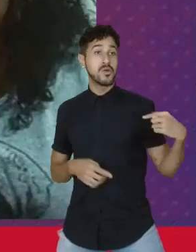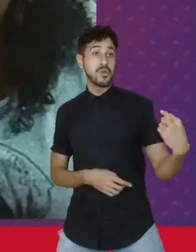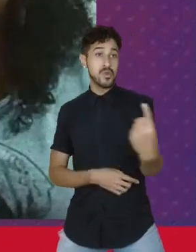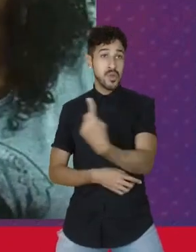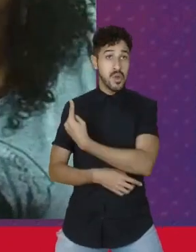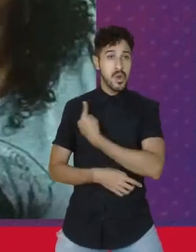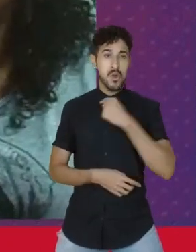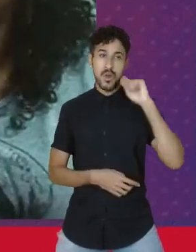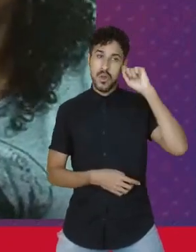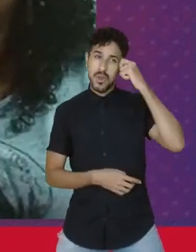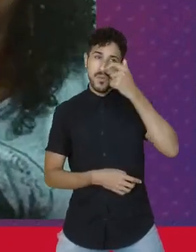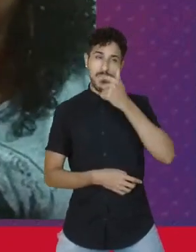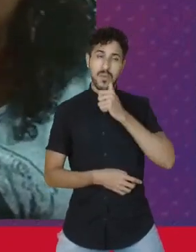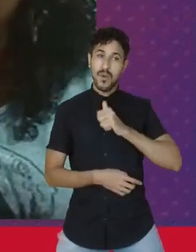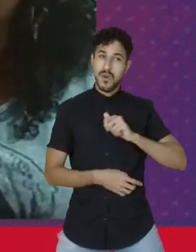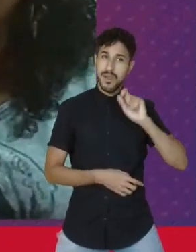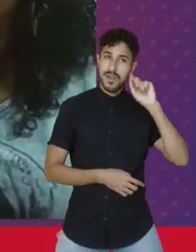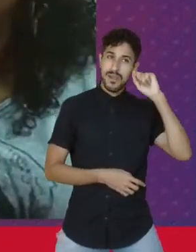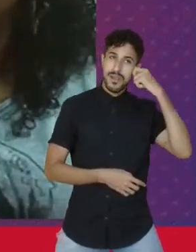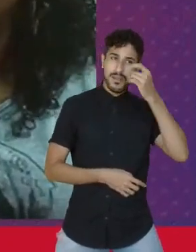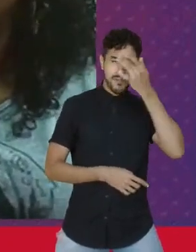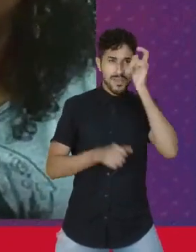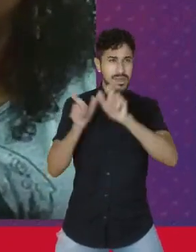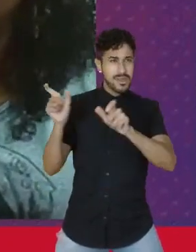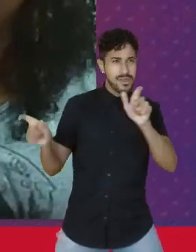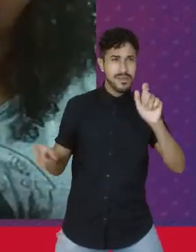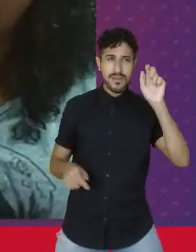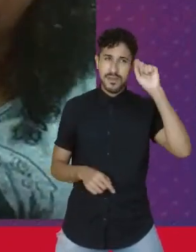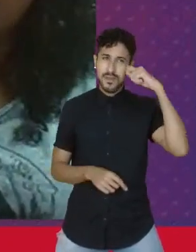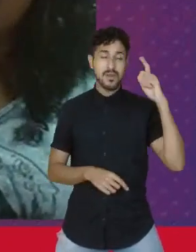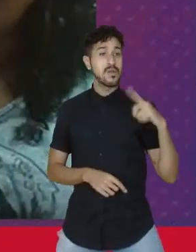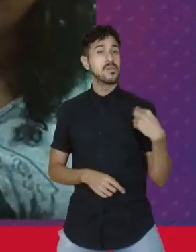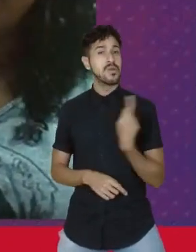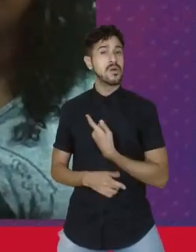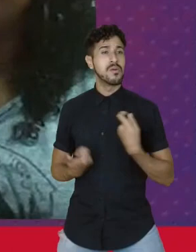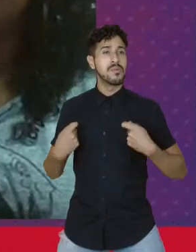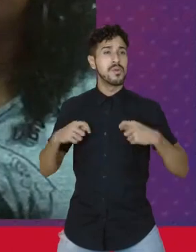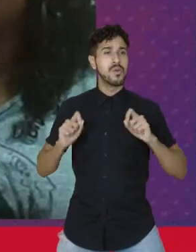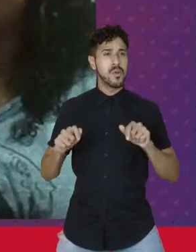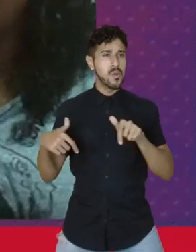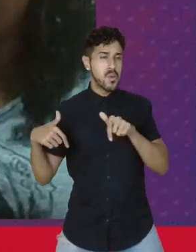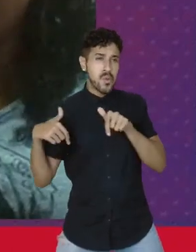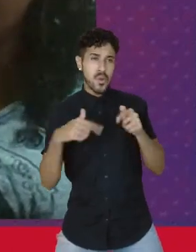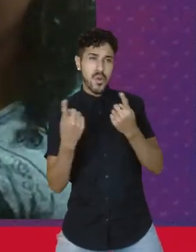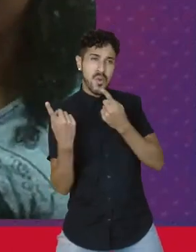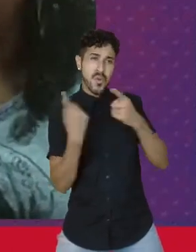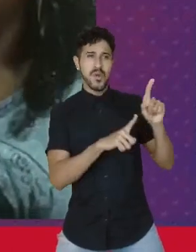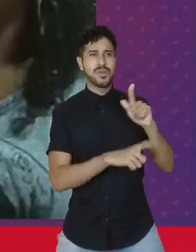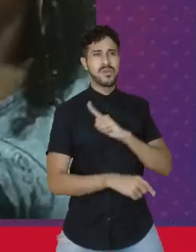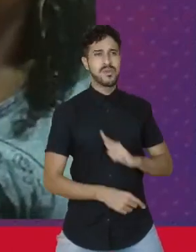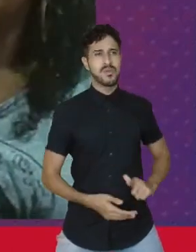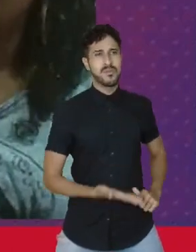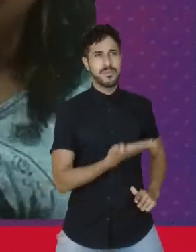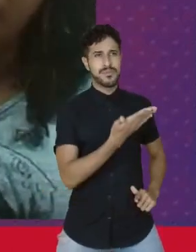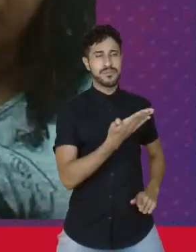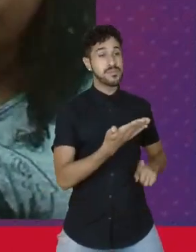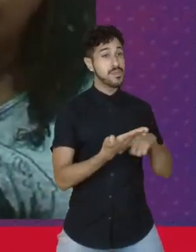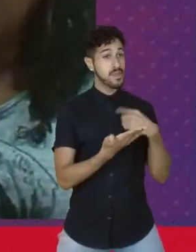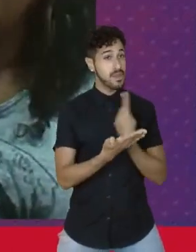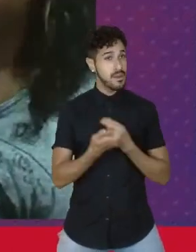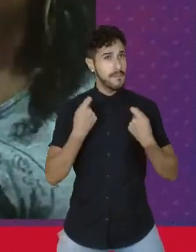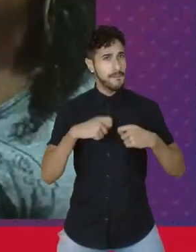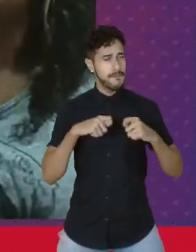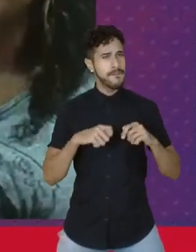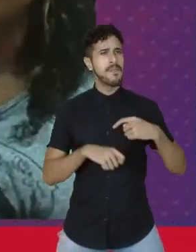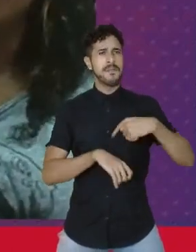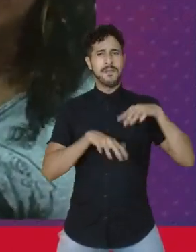negros, mulheres negras, pessoas negras, nós precisamos combater esse governo que aí está. Nós precisamos